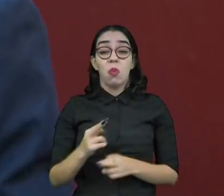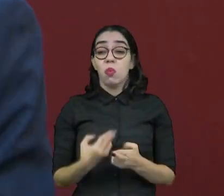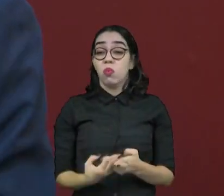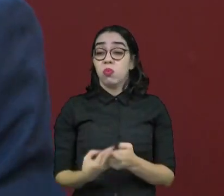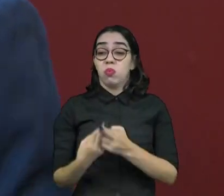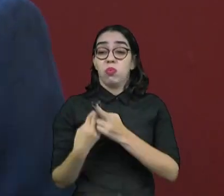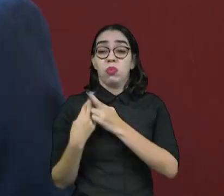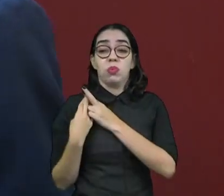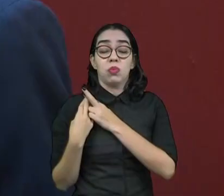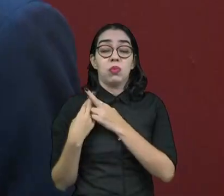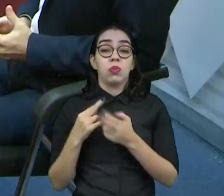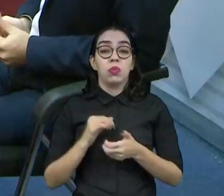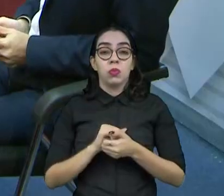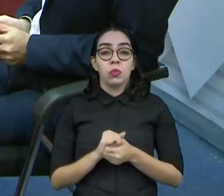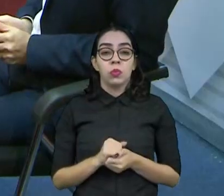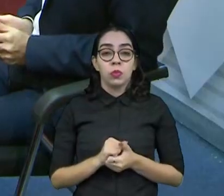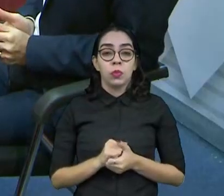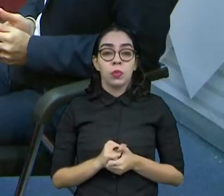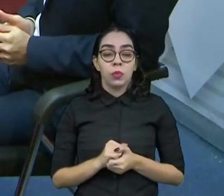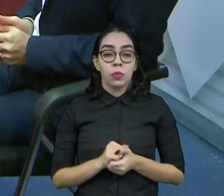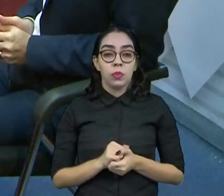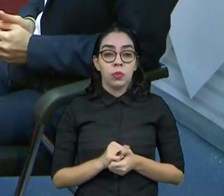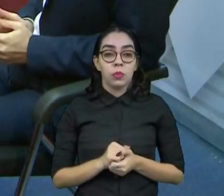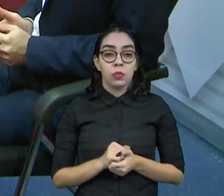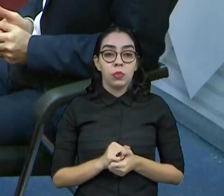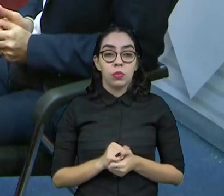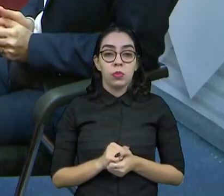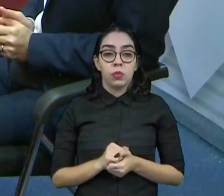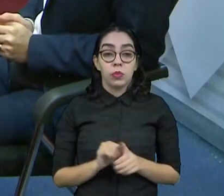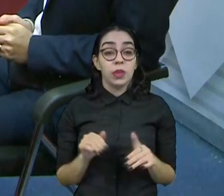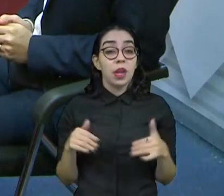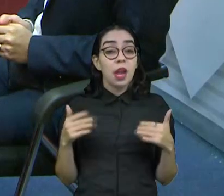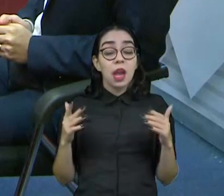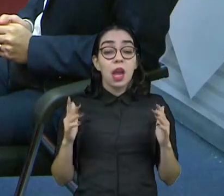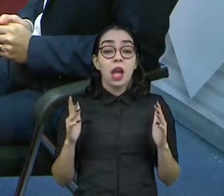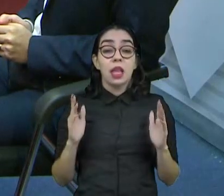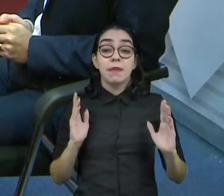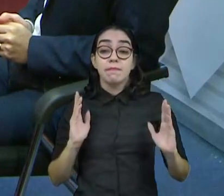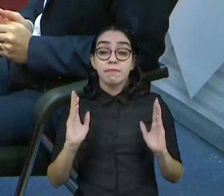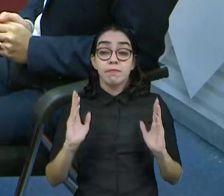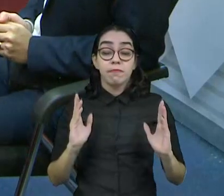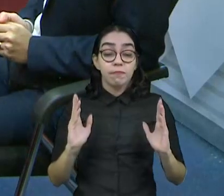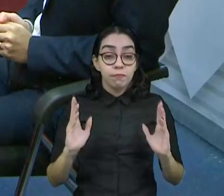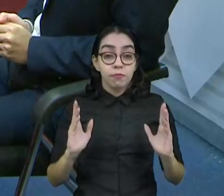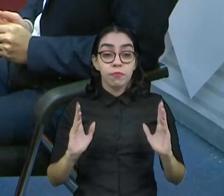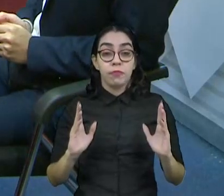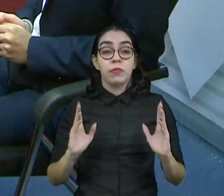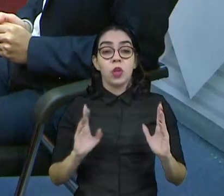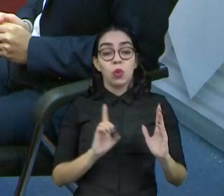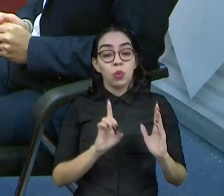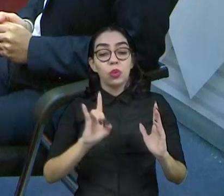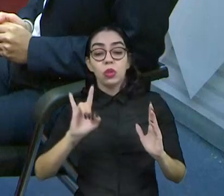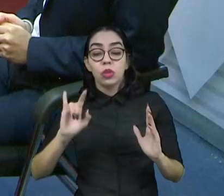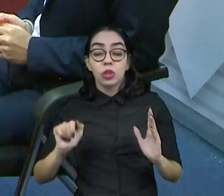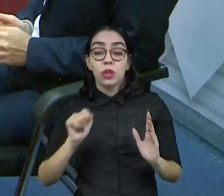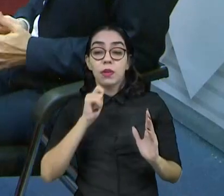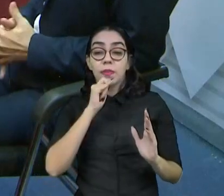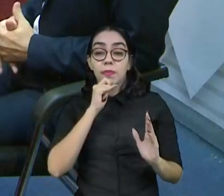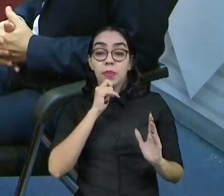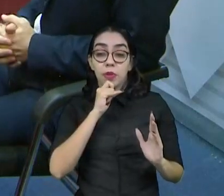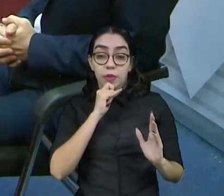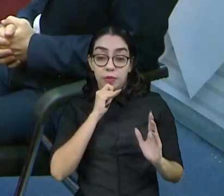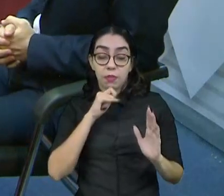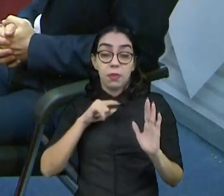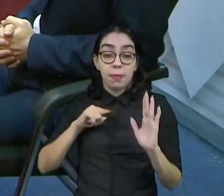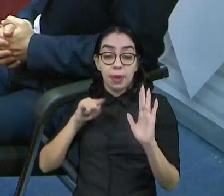As institutos vêm ali do momento. Exatamente. Naqueles dias, o termômetro daquele dia, nada